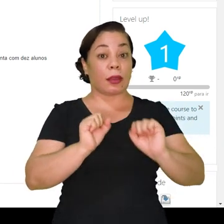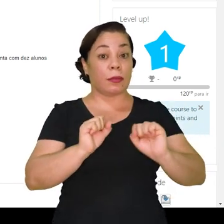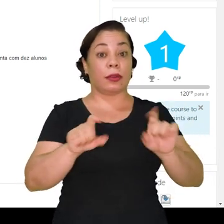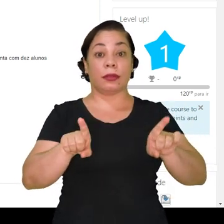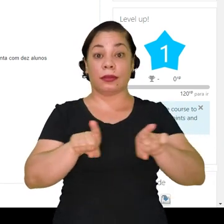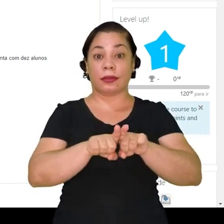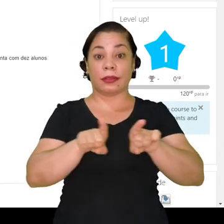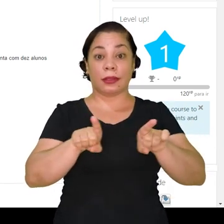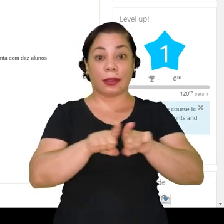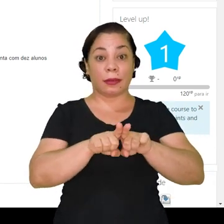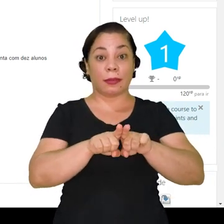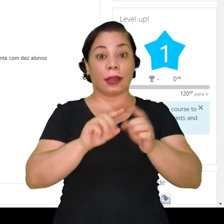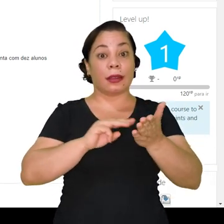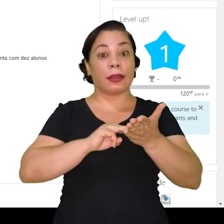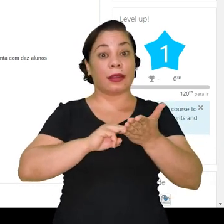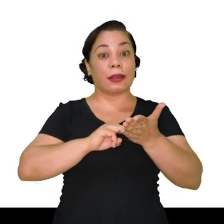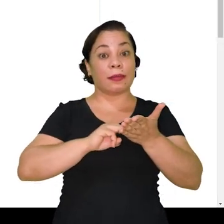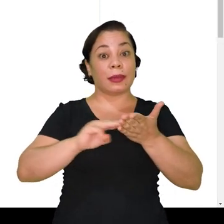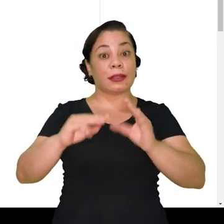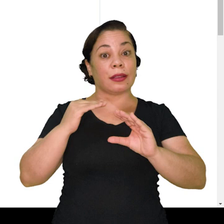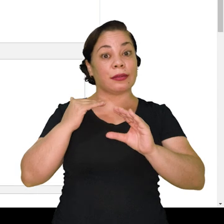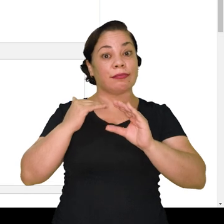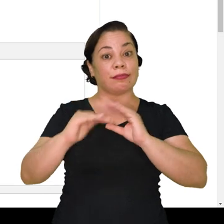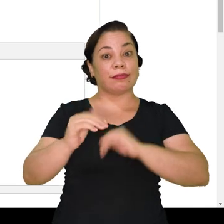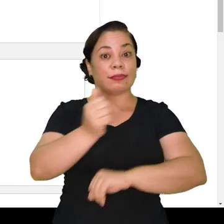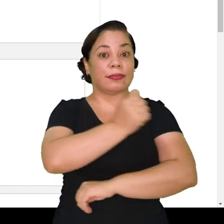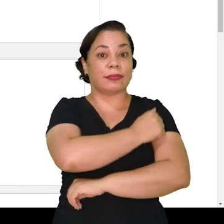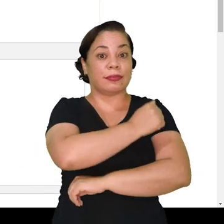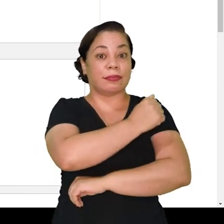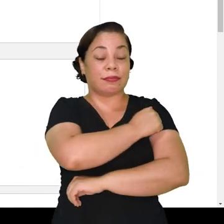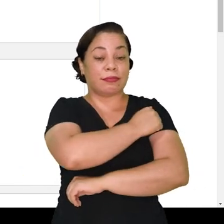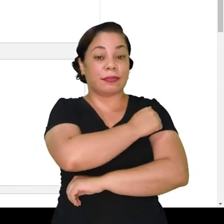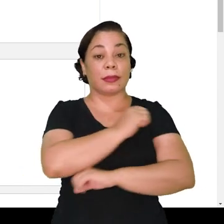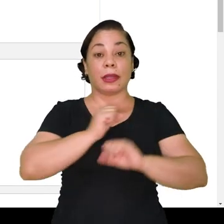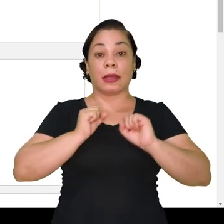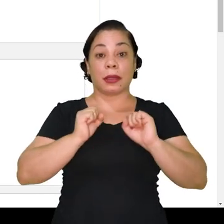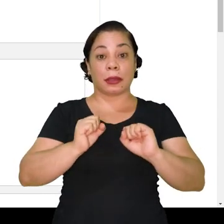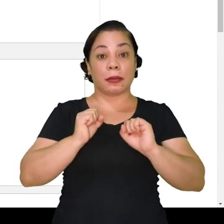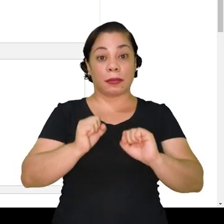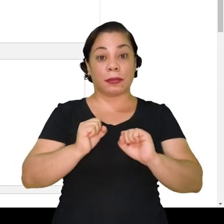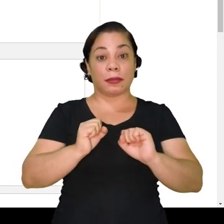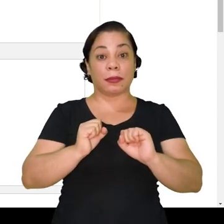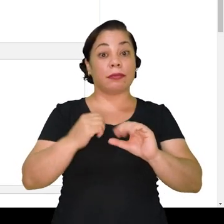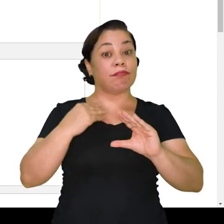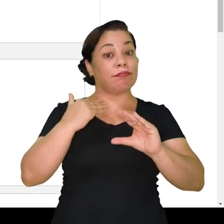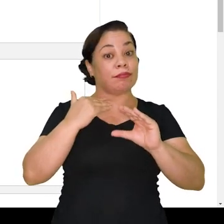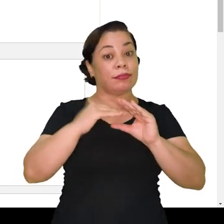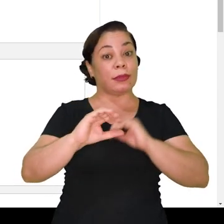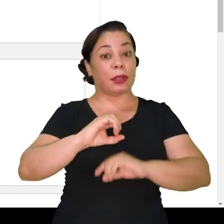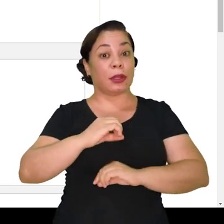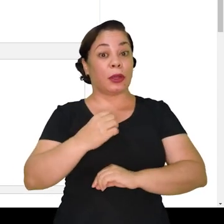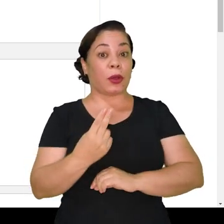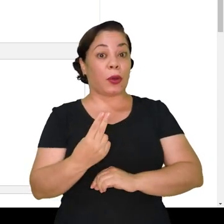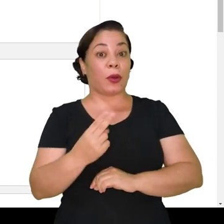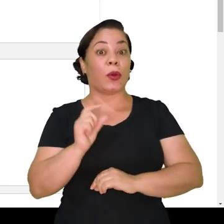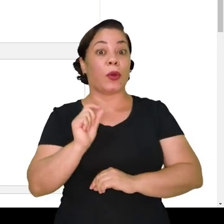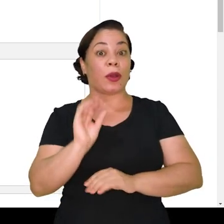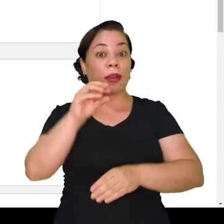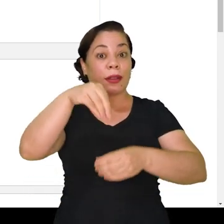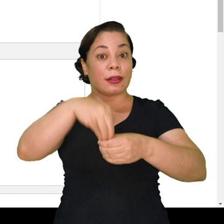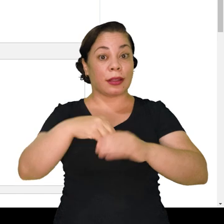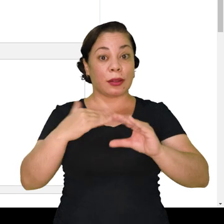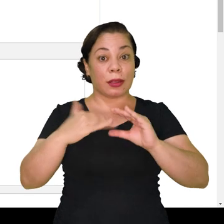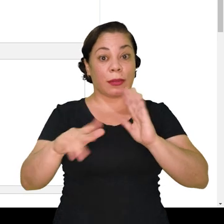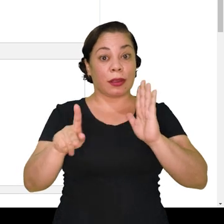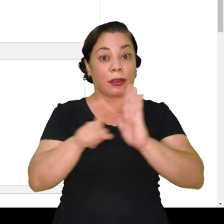podemos também enviar mensagem para os alunos, mensagens que podem ser de e-mail, ou seja, vão